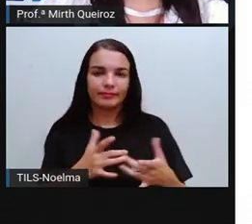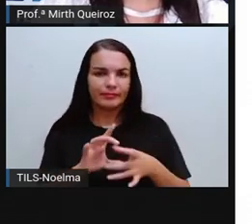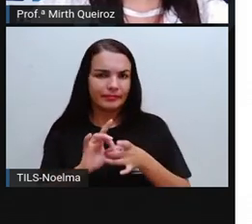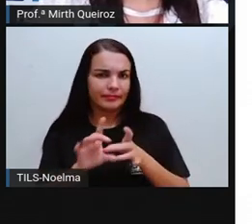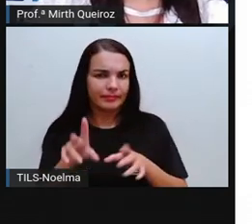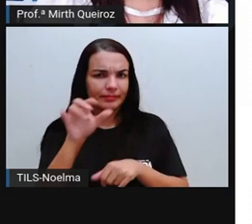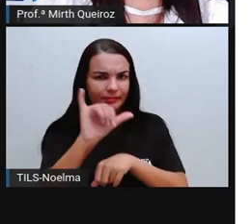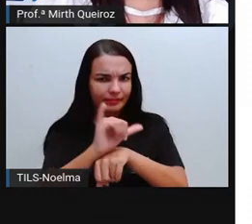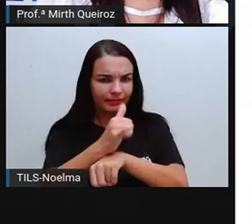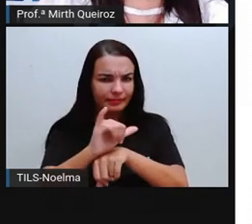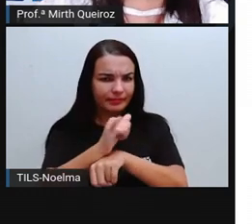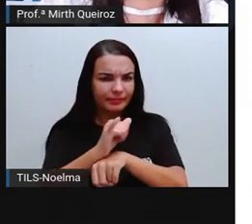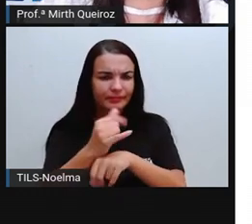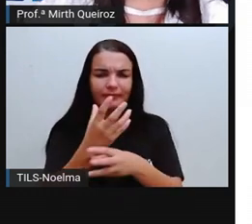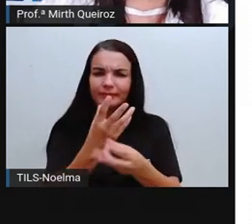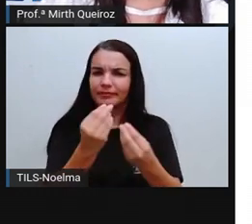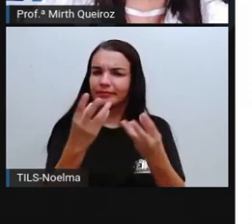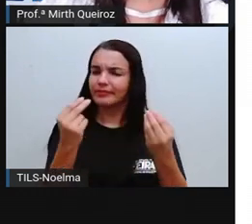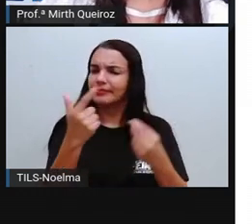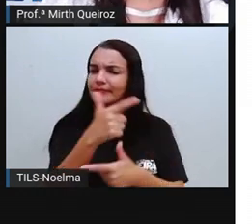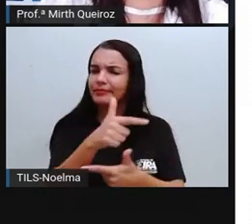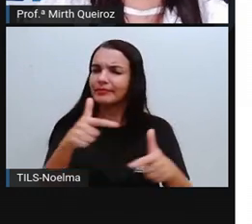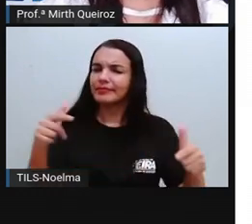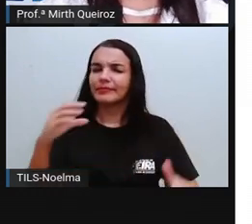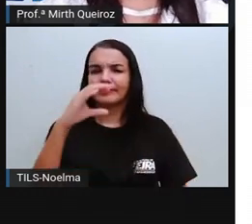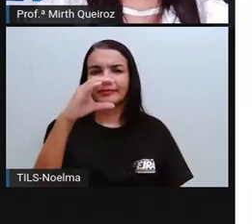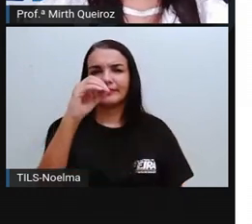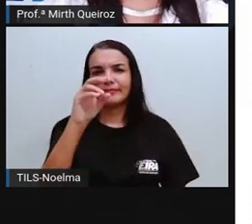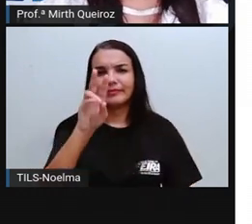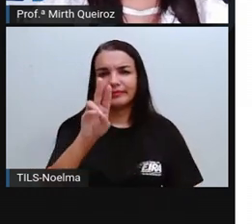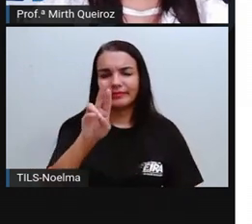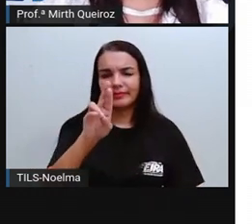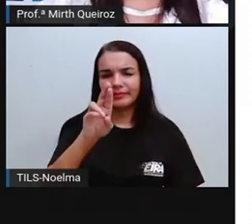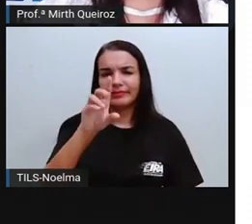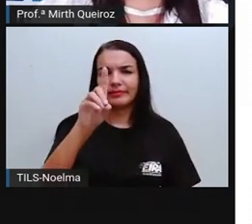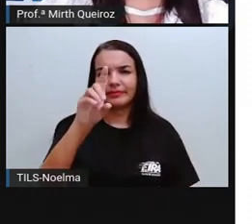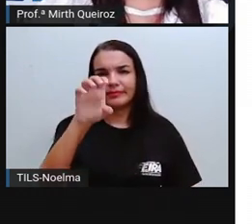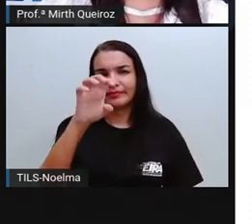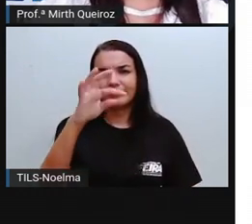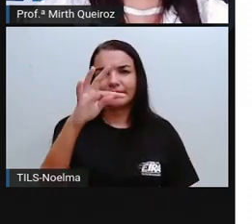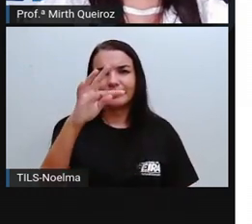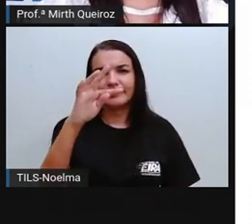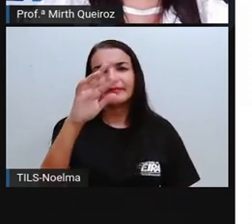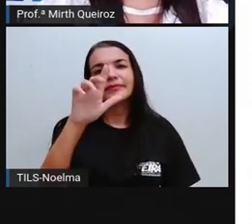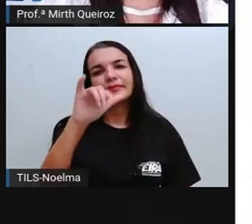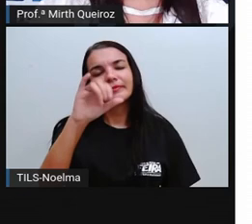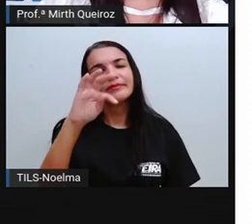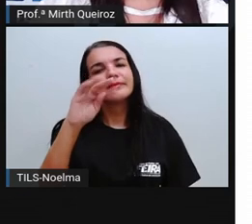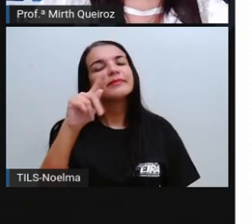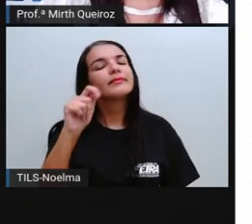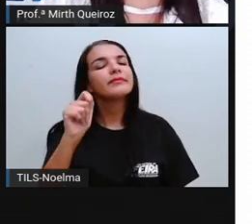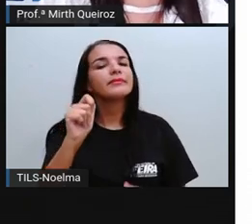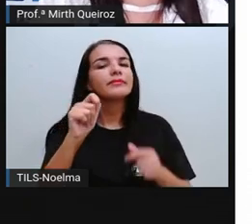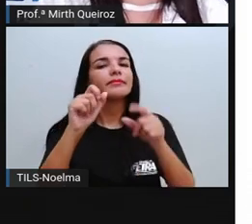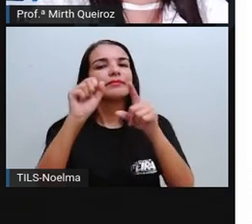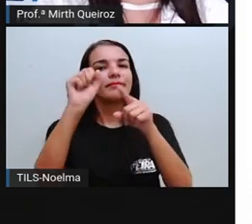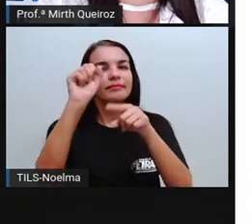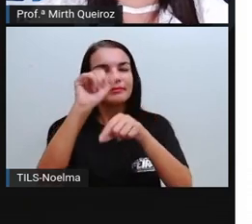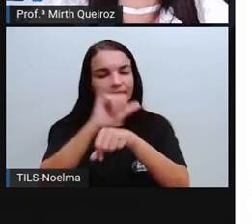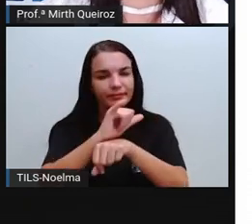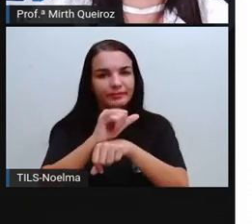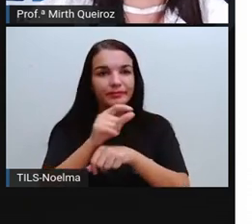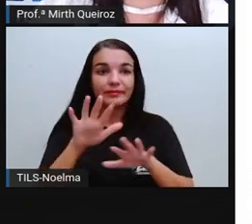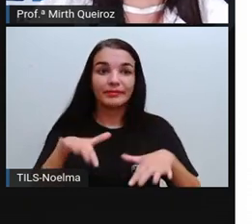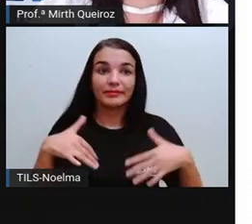No YouTube, vários outros aí cordéis deste cordelista. Braulio Beto. Bom,